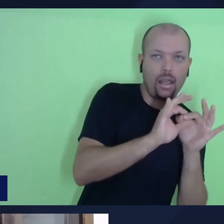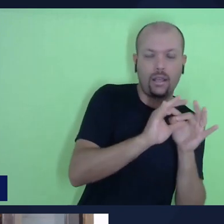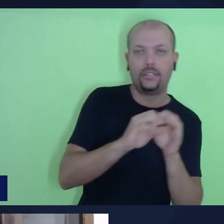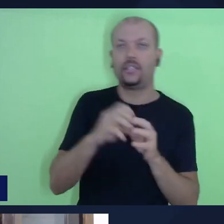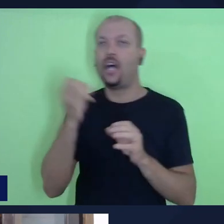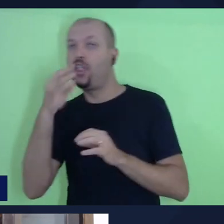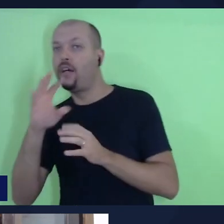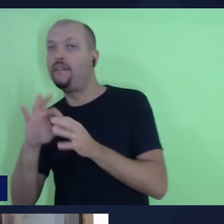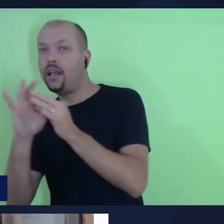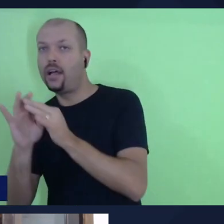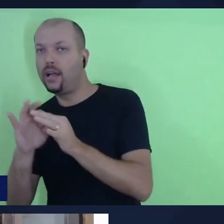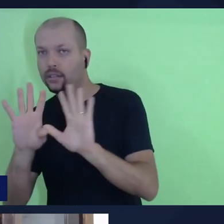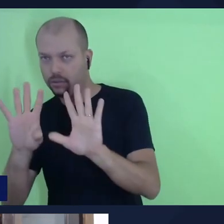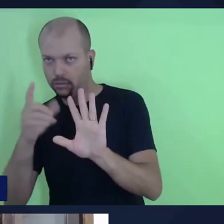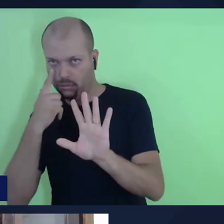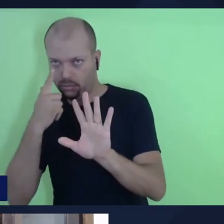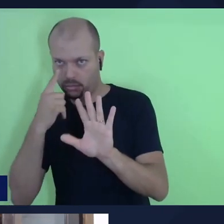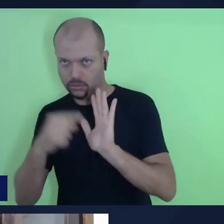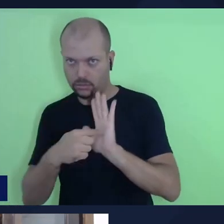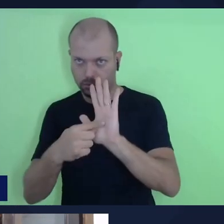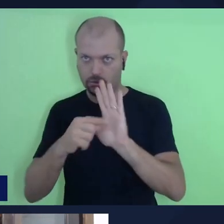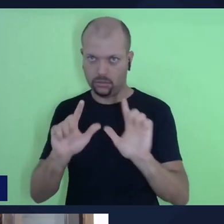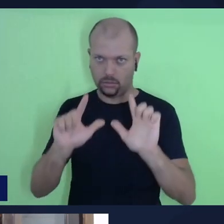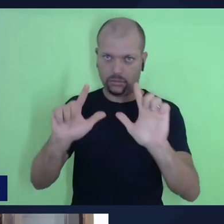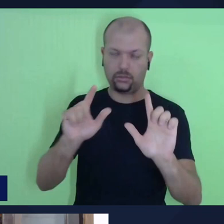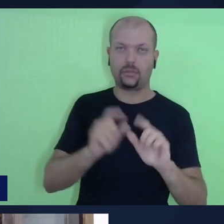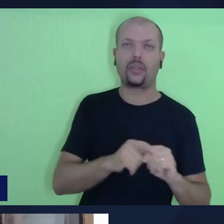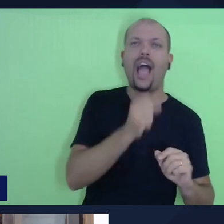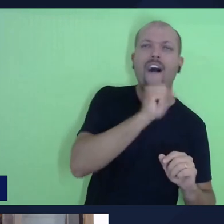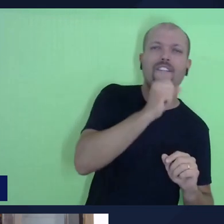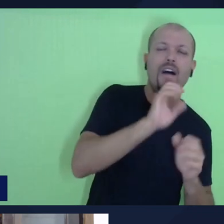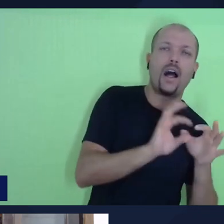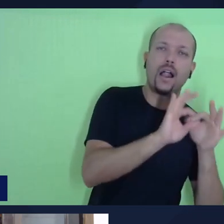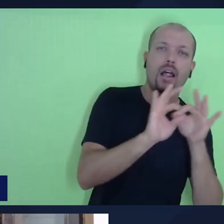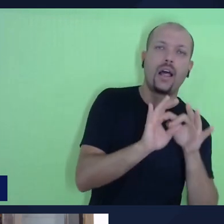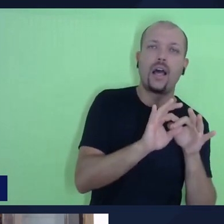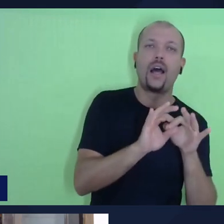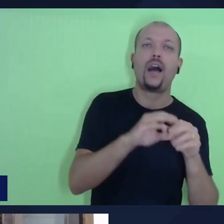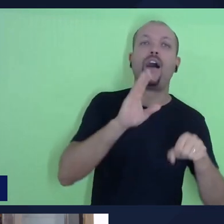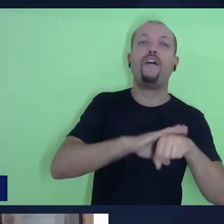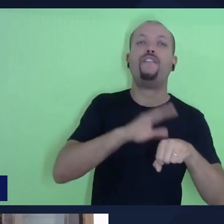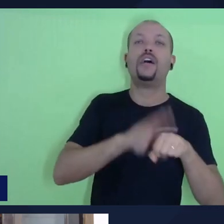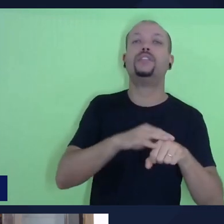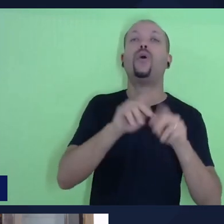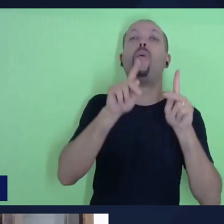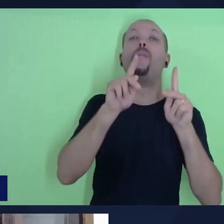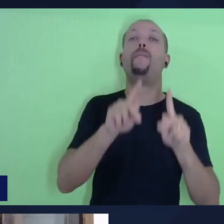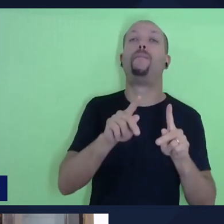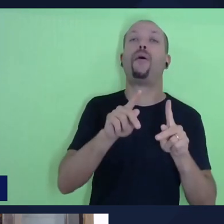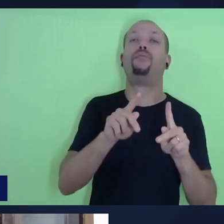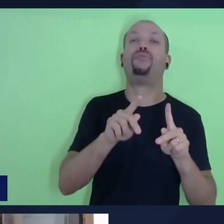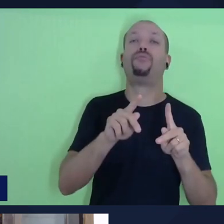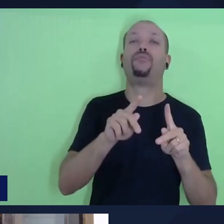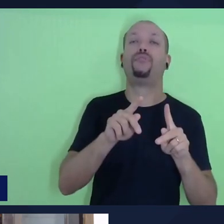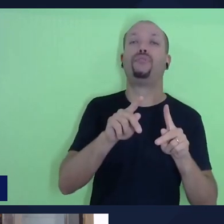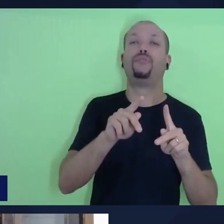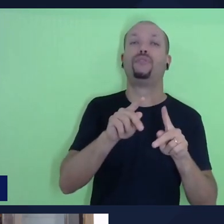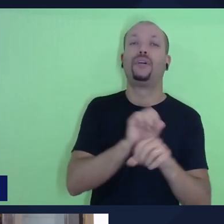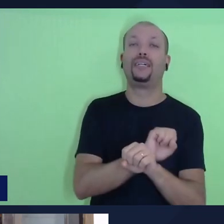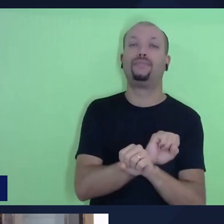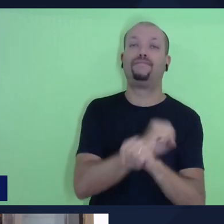A velha aliança é a aliança que é feita com o povo que sai do Egito. Ah,